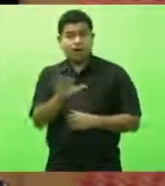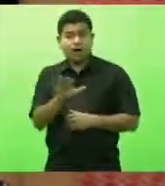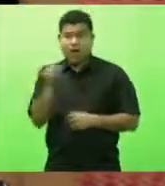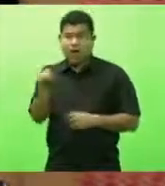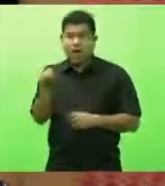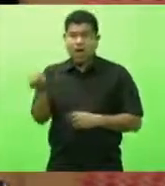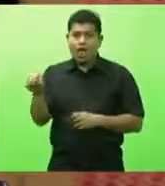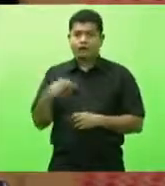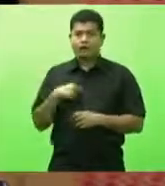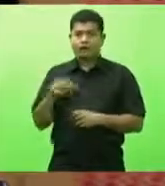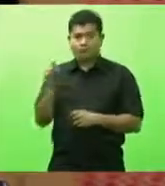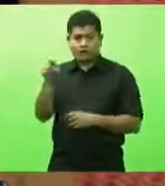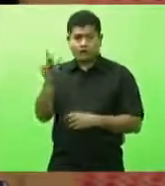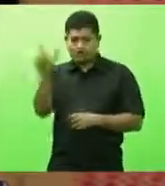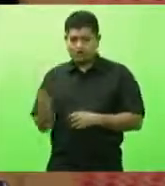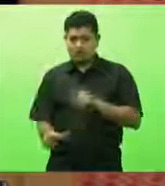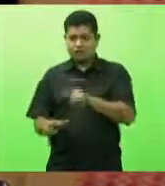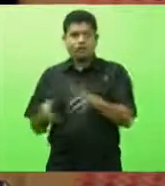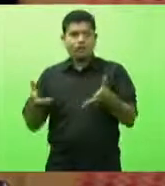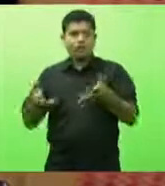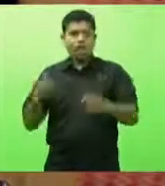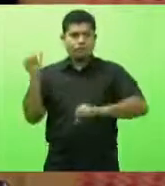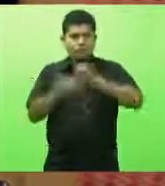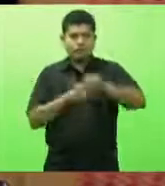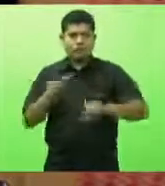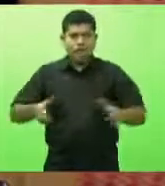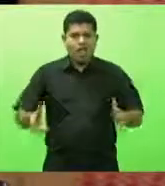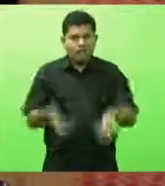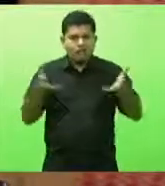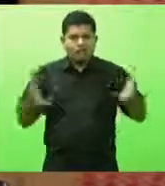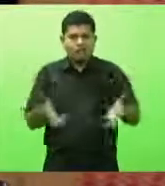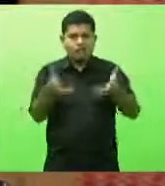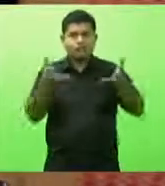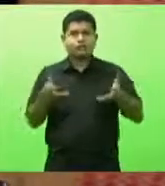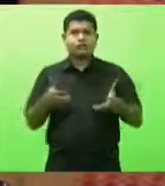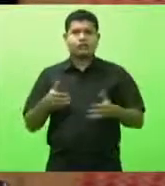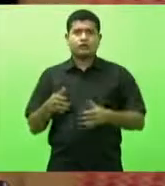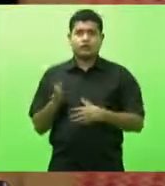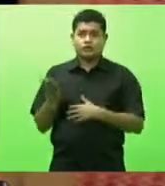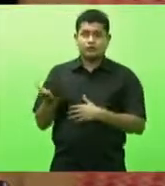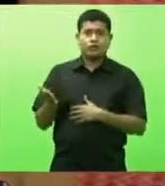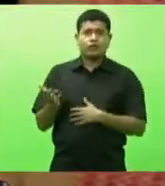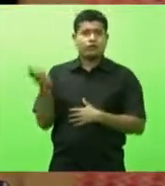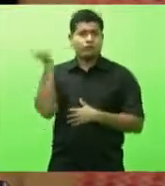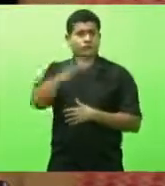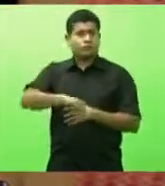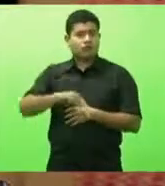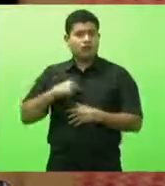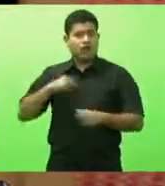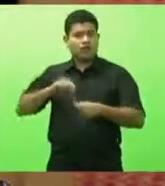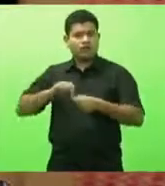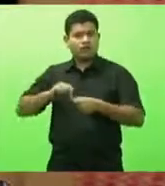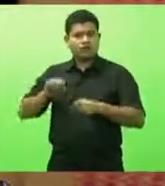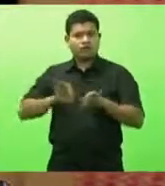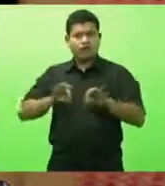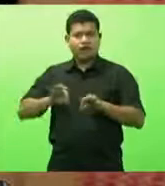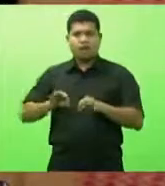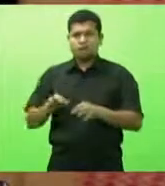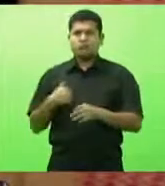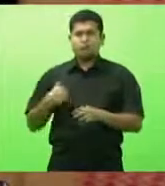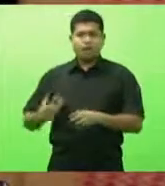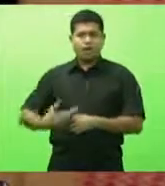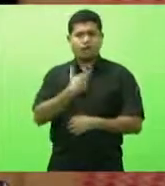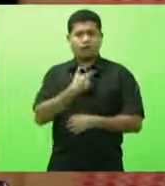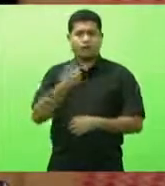quer mudar, aquele que quer motivar, aquele que quer, não, conseguimos, estamos fazendo dez cirurgias